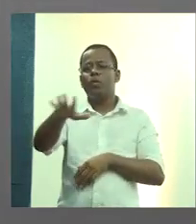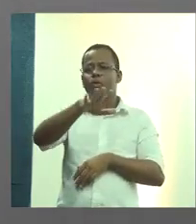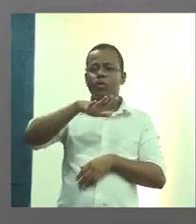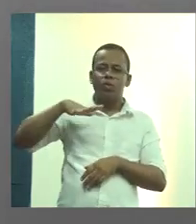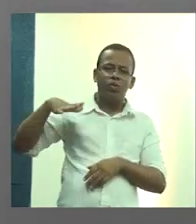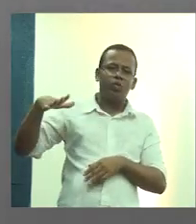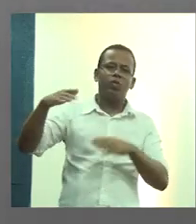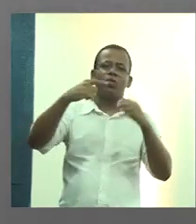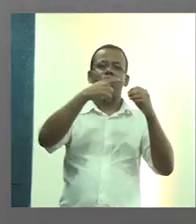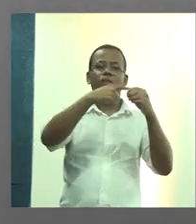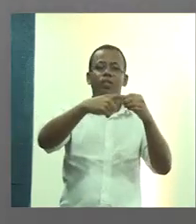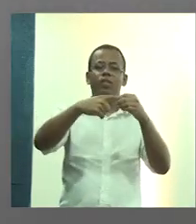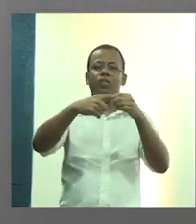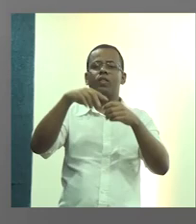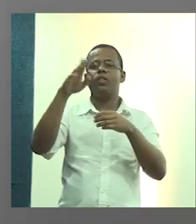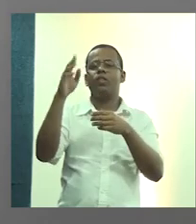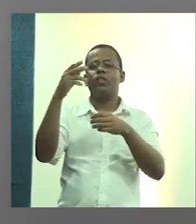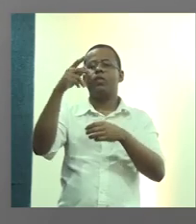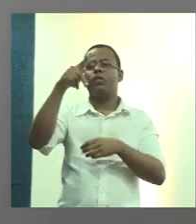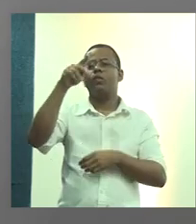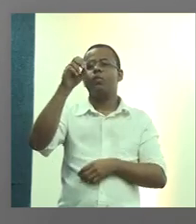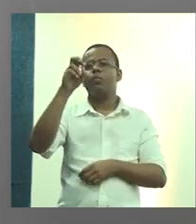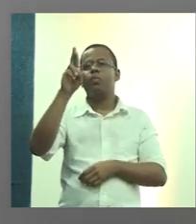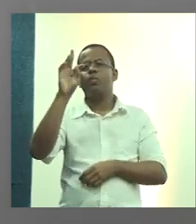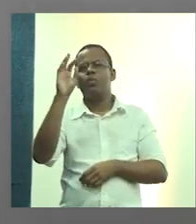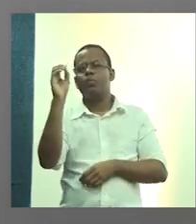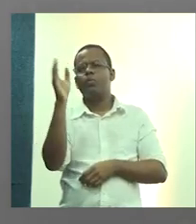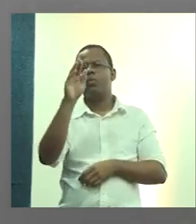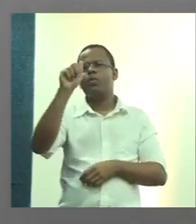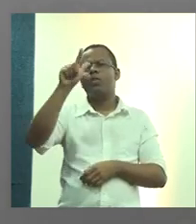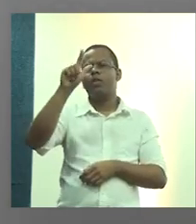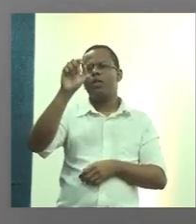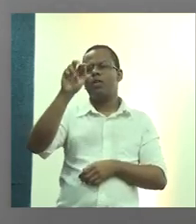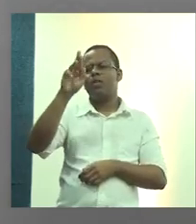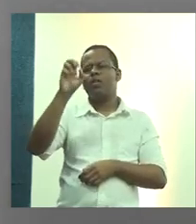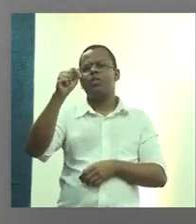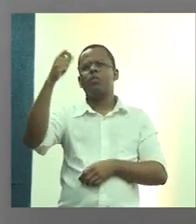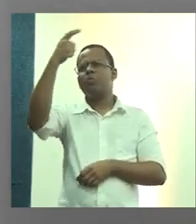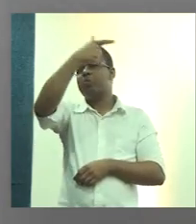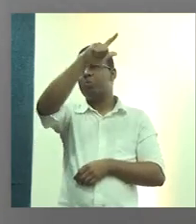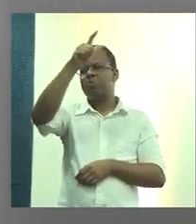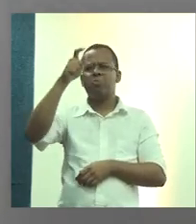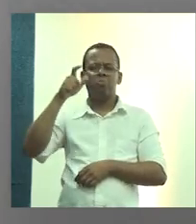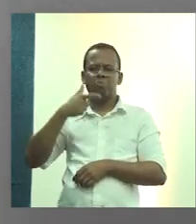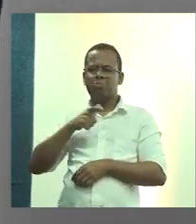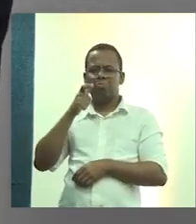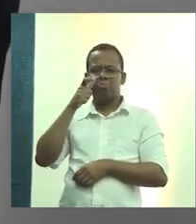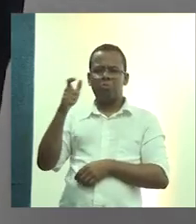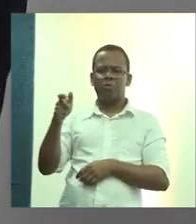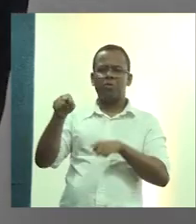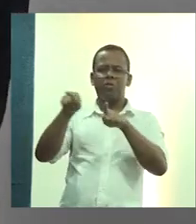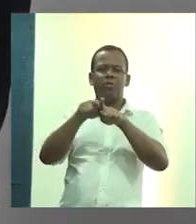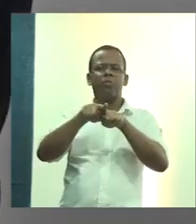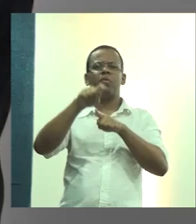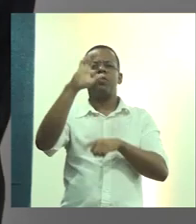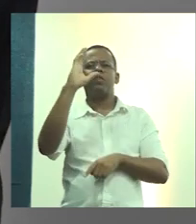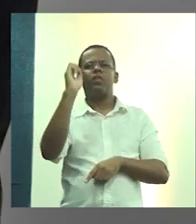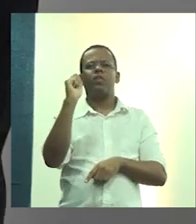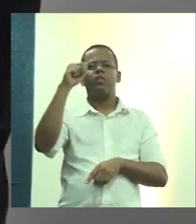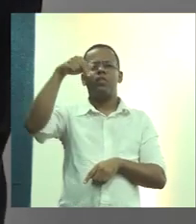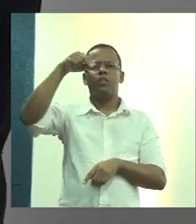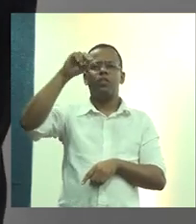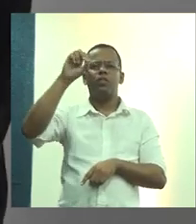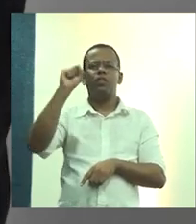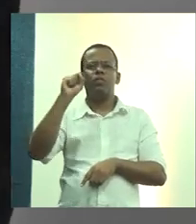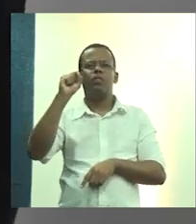Alegre. Não houveram muitos municípios interessados. E Canoas, que é uma cidade bem próxima a Porto